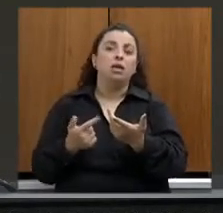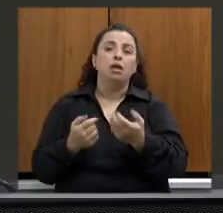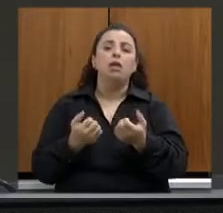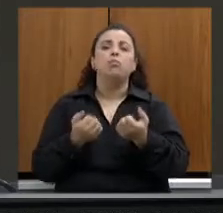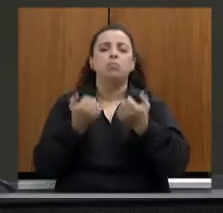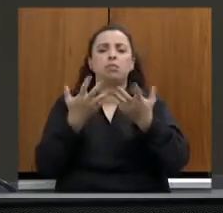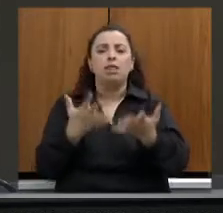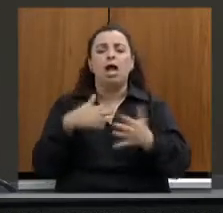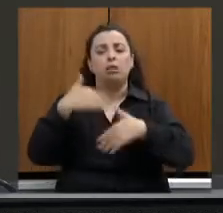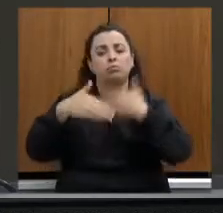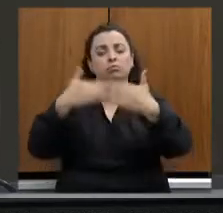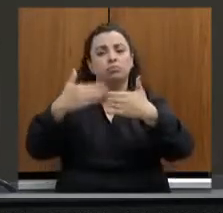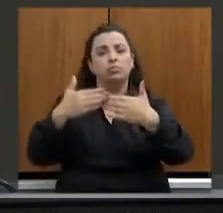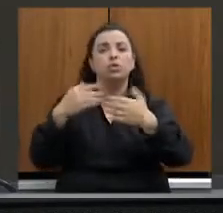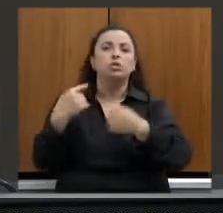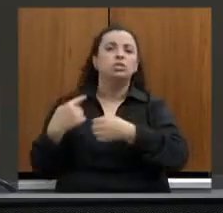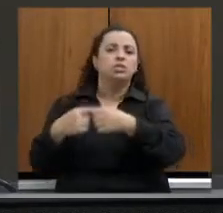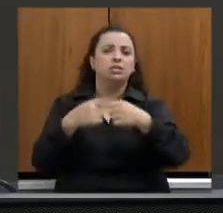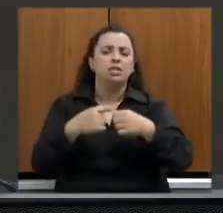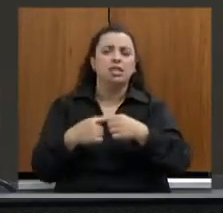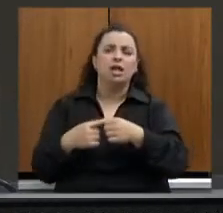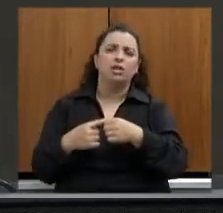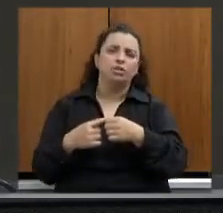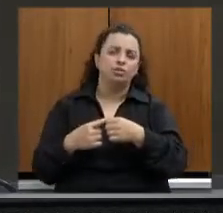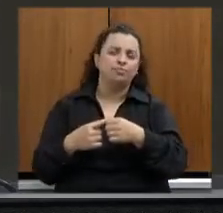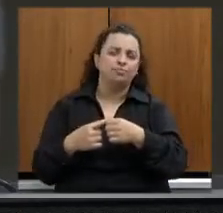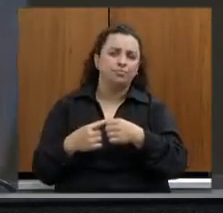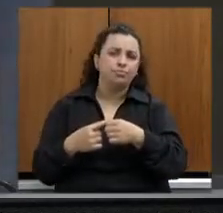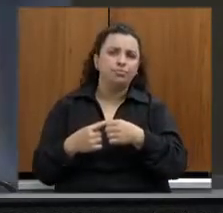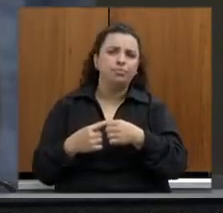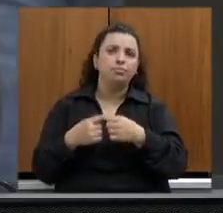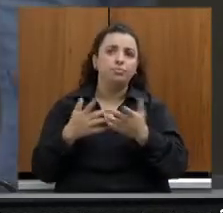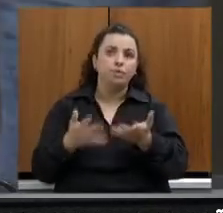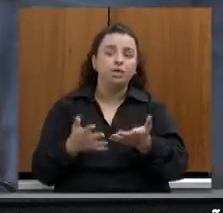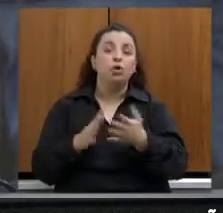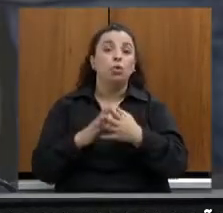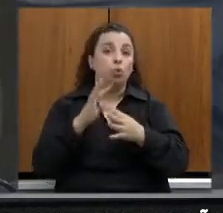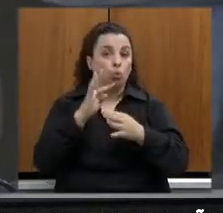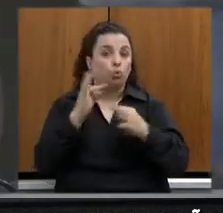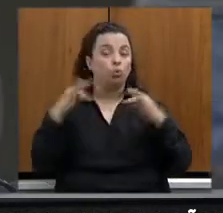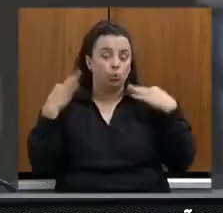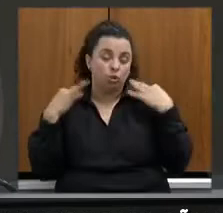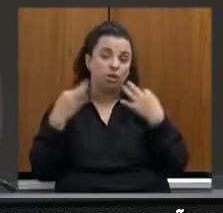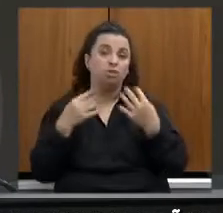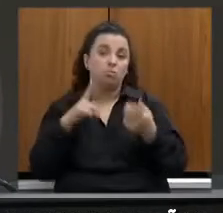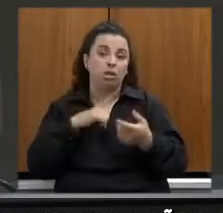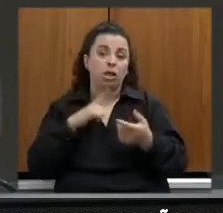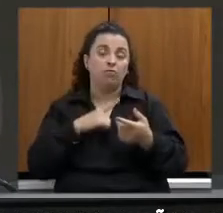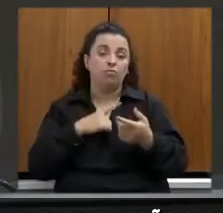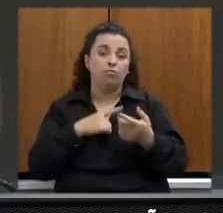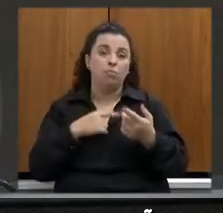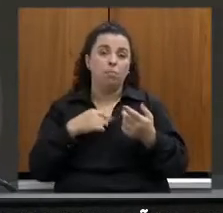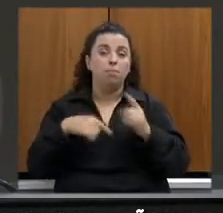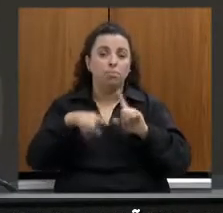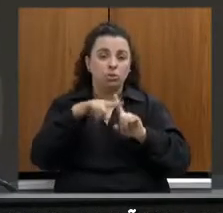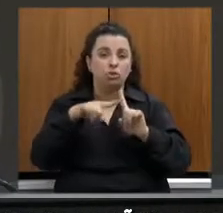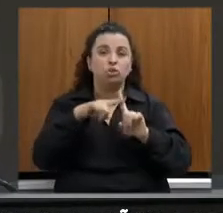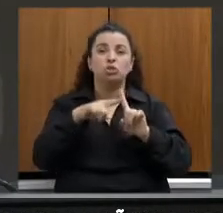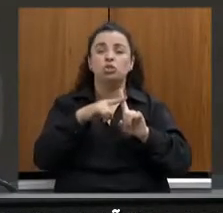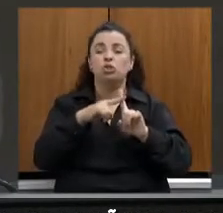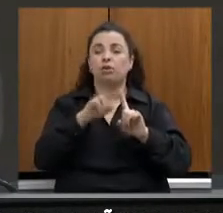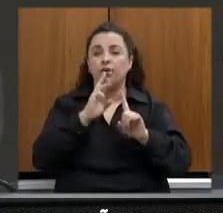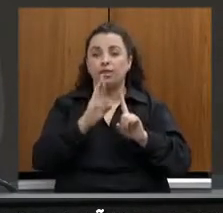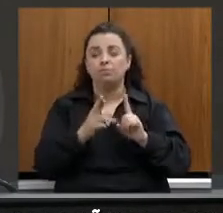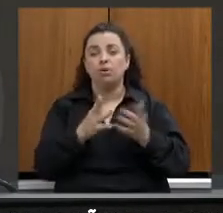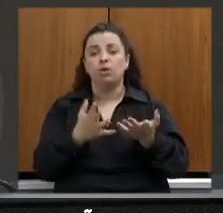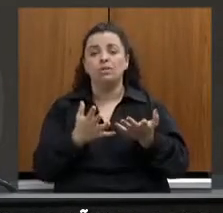tantos municípios. O programa Reviva Turismo, já anotei aqui, teve esse excelente resultado. Há uma previsão de expansão ou continuidade dele?